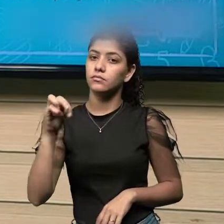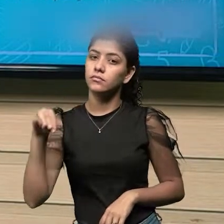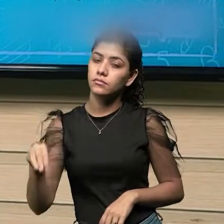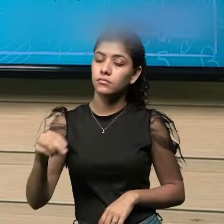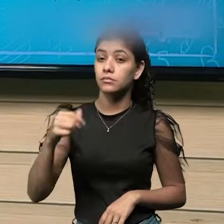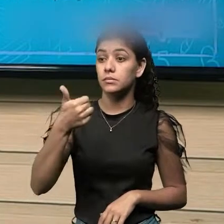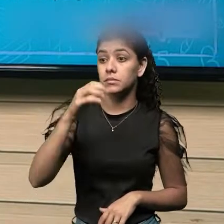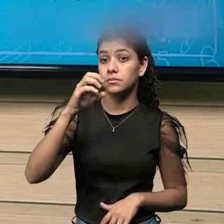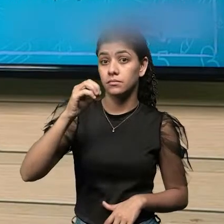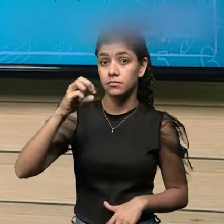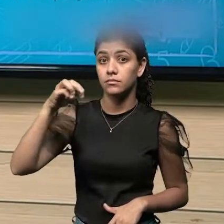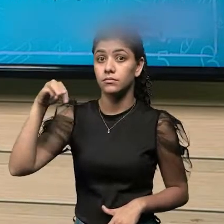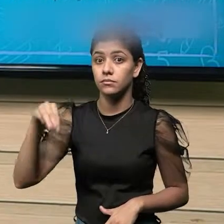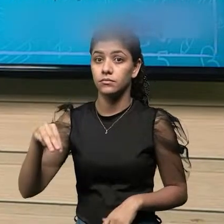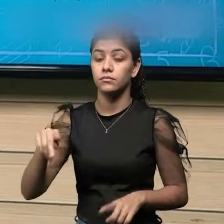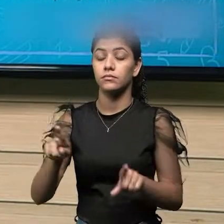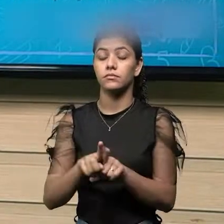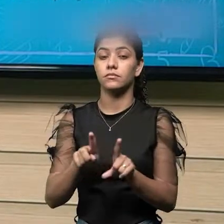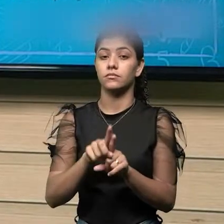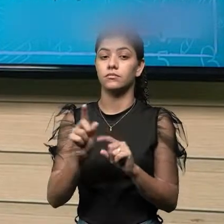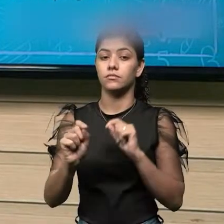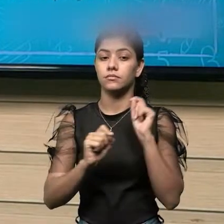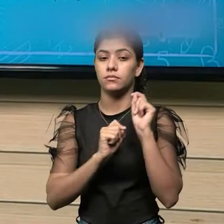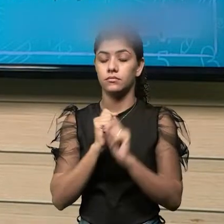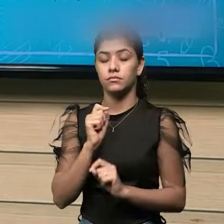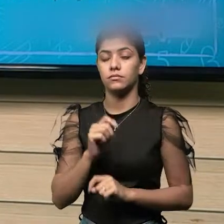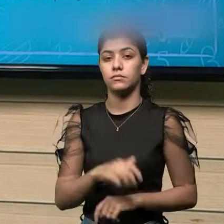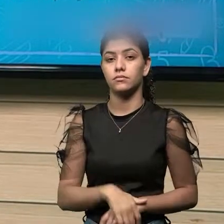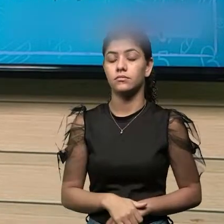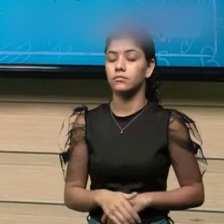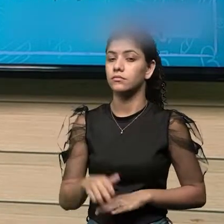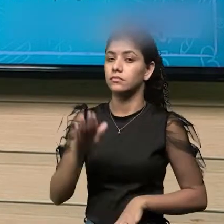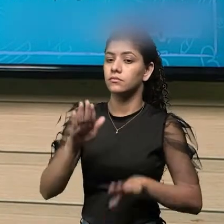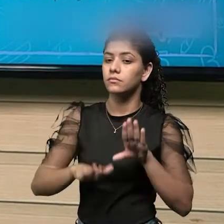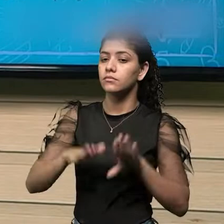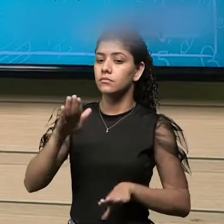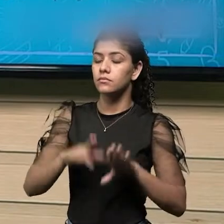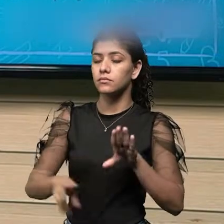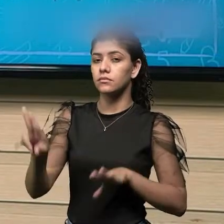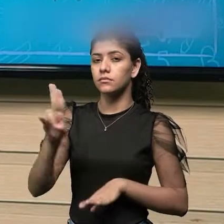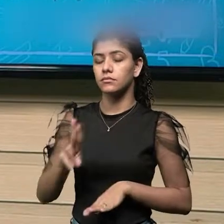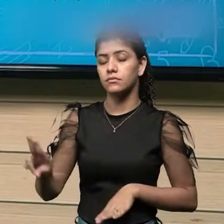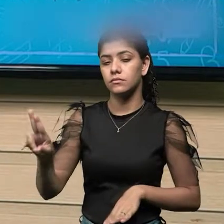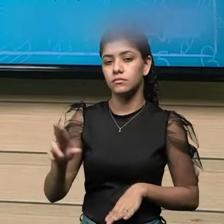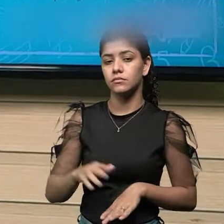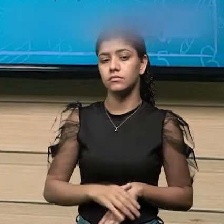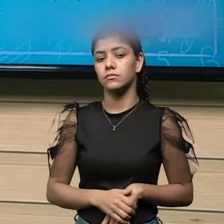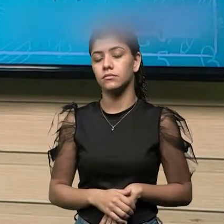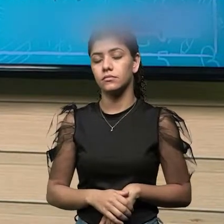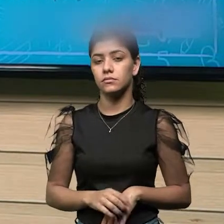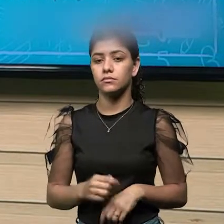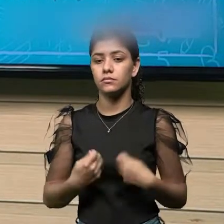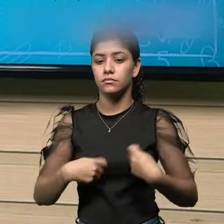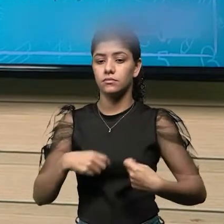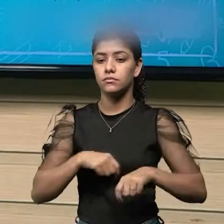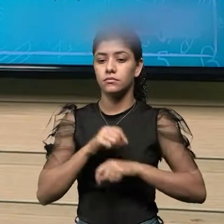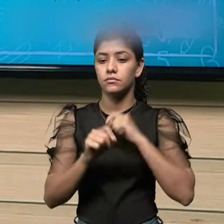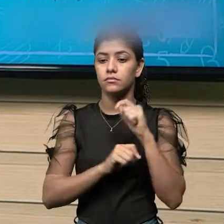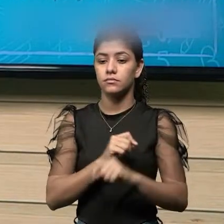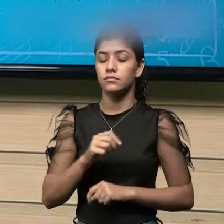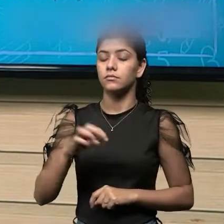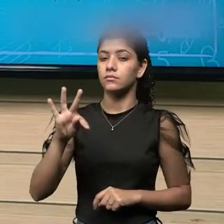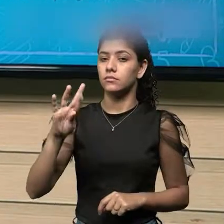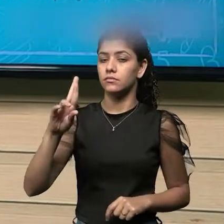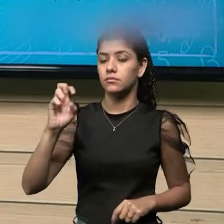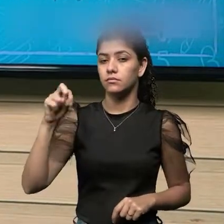10, e aí dependendo da aplicação, por exemplo, um topógrafo, ele precisa de uma trena